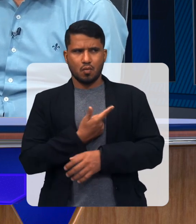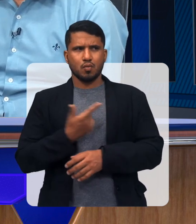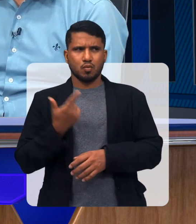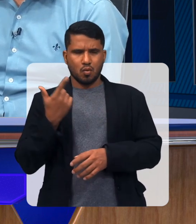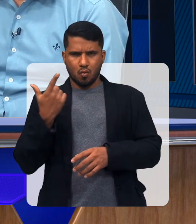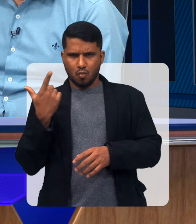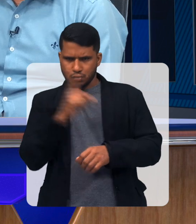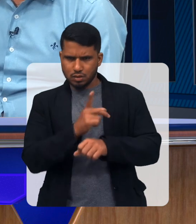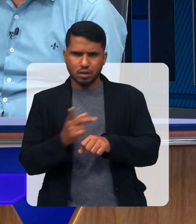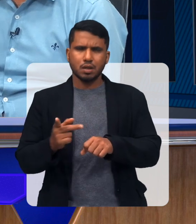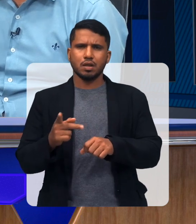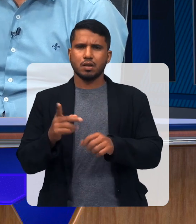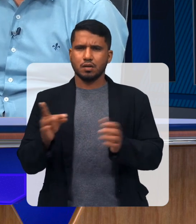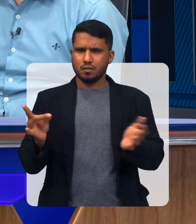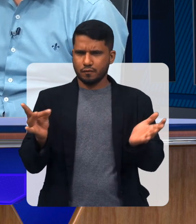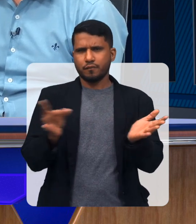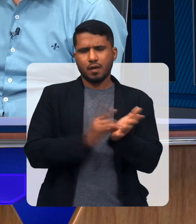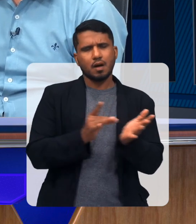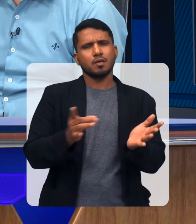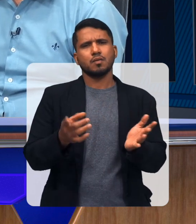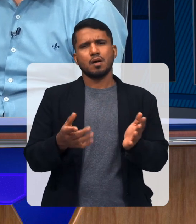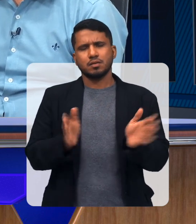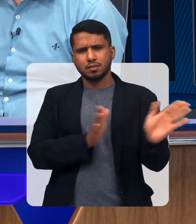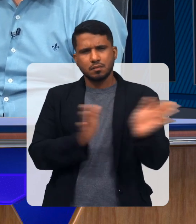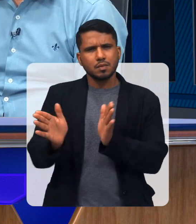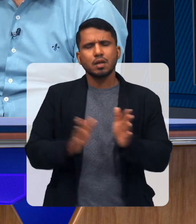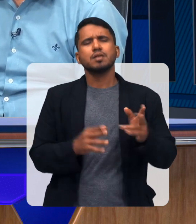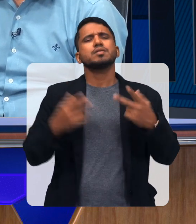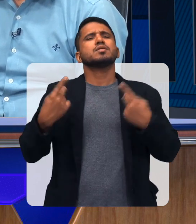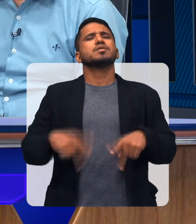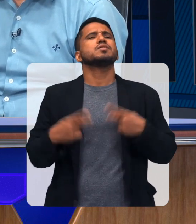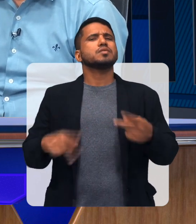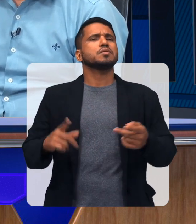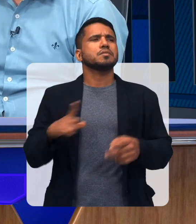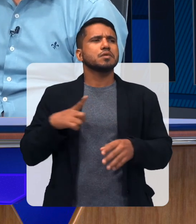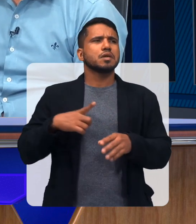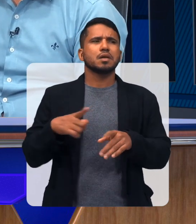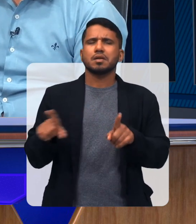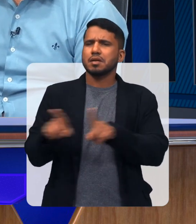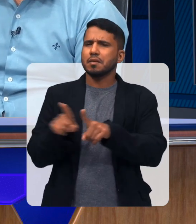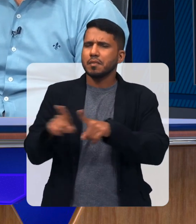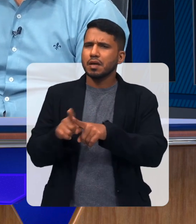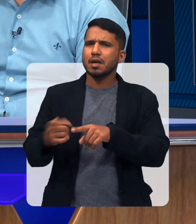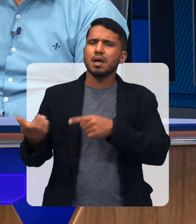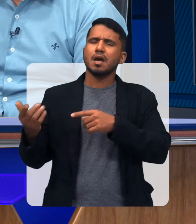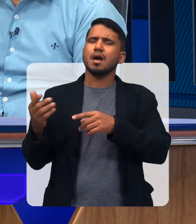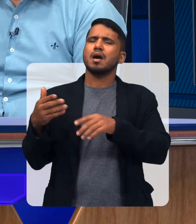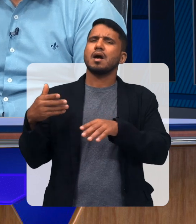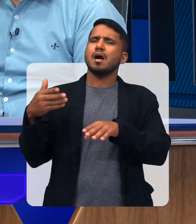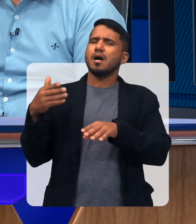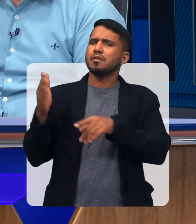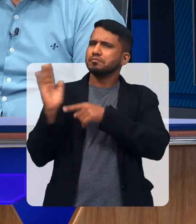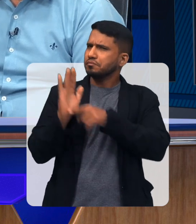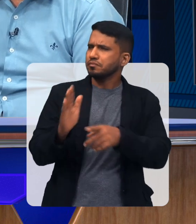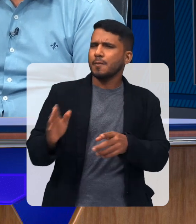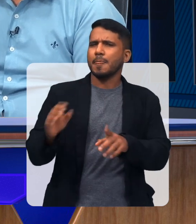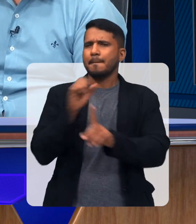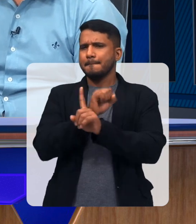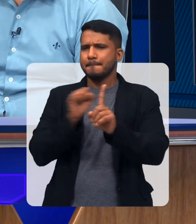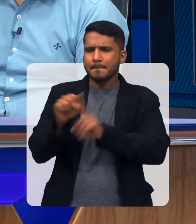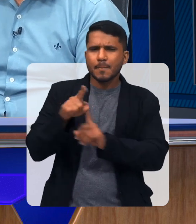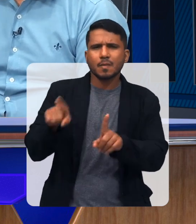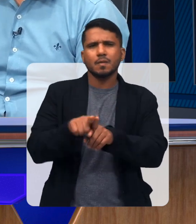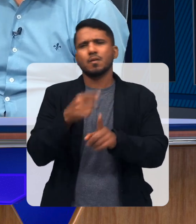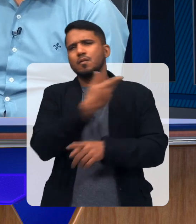caminho Estamos buscando essa acessibilidade De que forma há uma participação